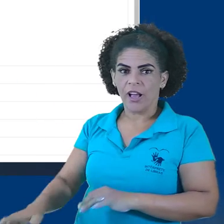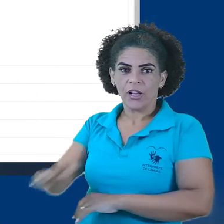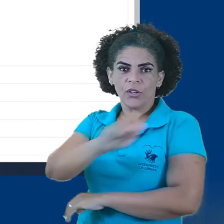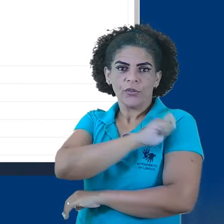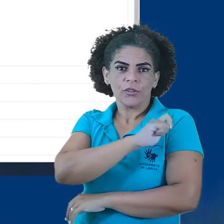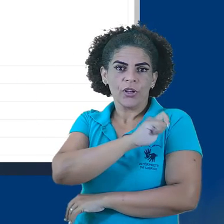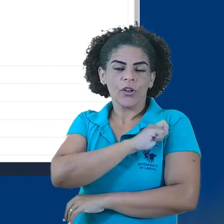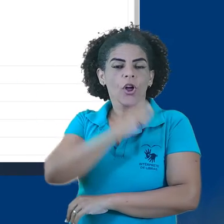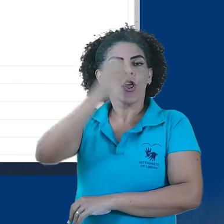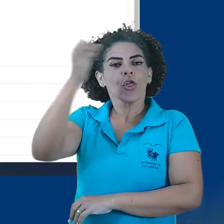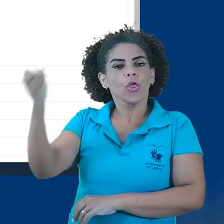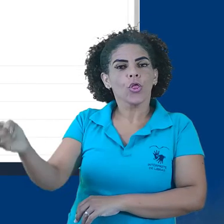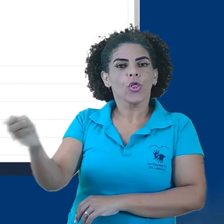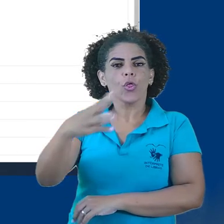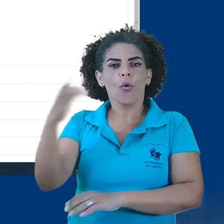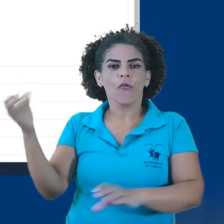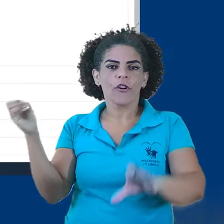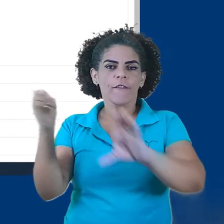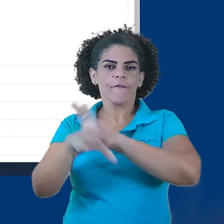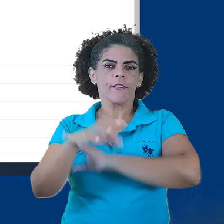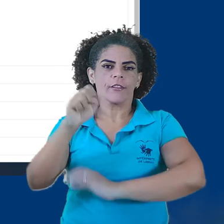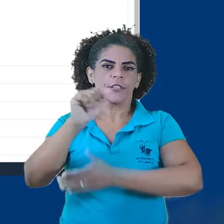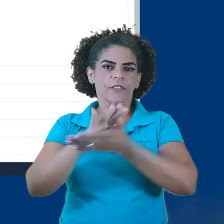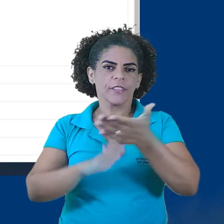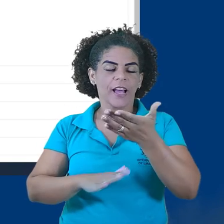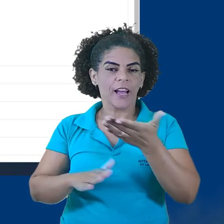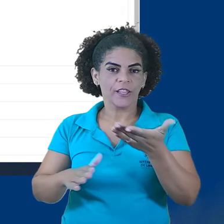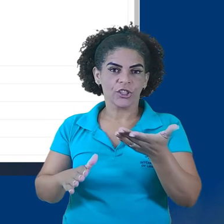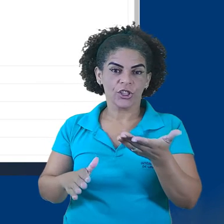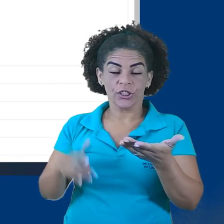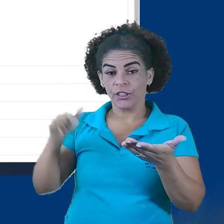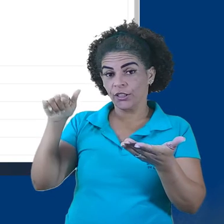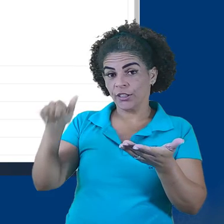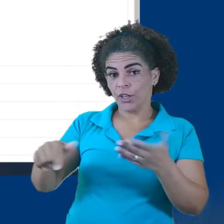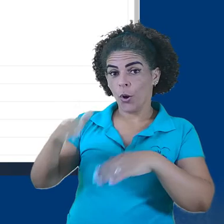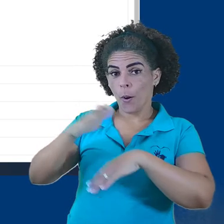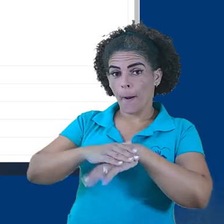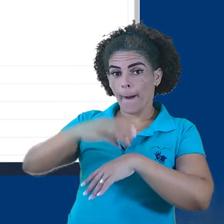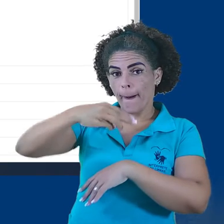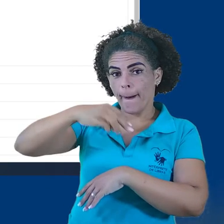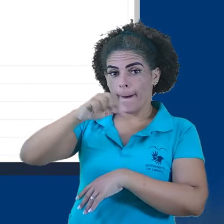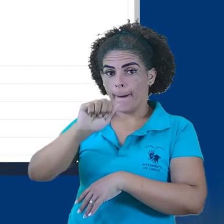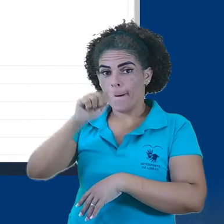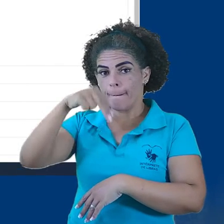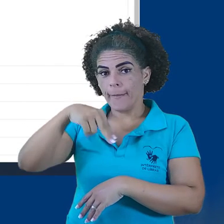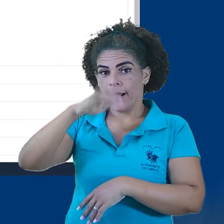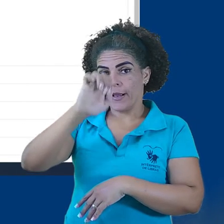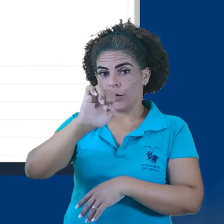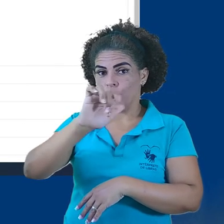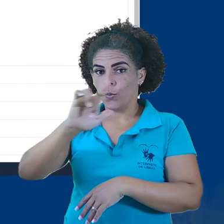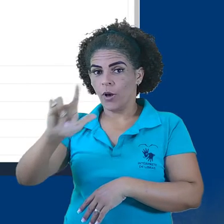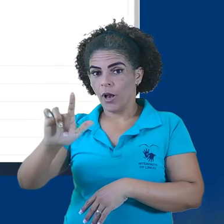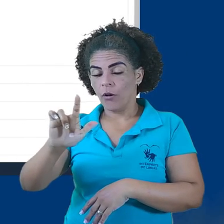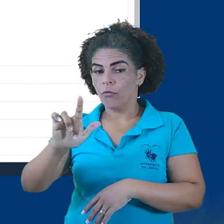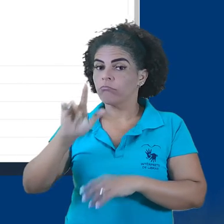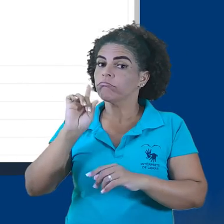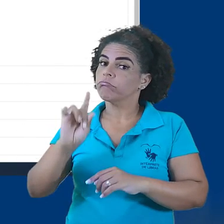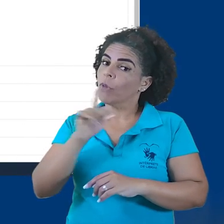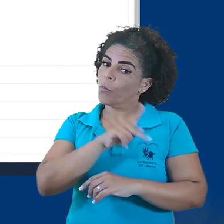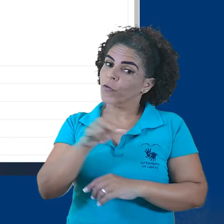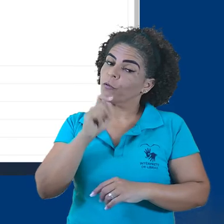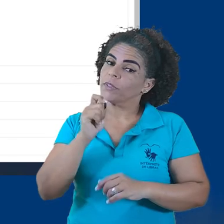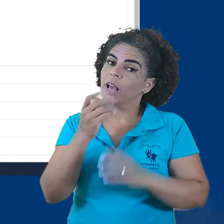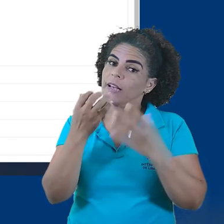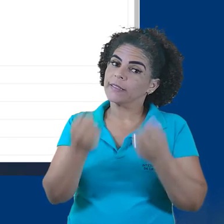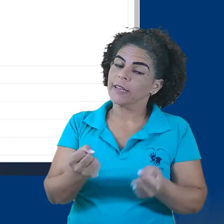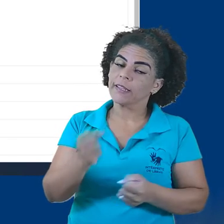permitir que os estudantes possam fazer um novo envio. Nesta opção, opção manual, este